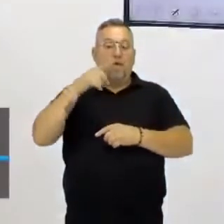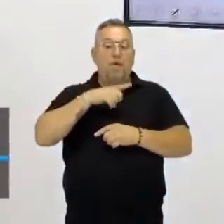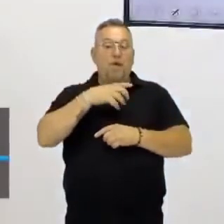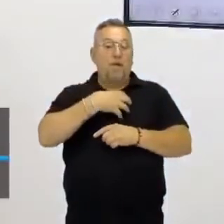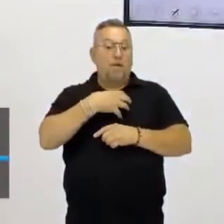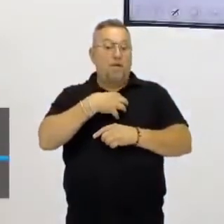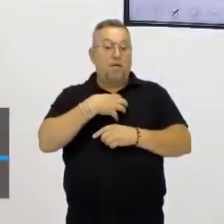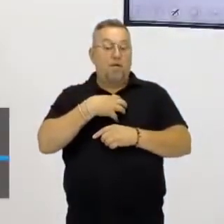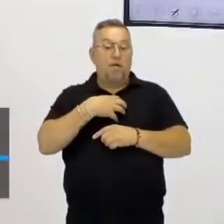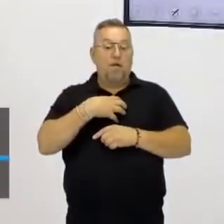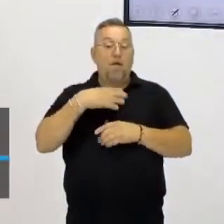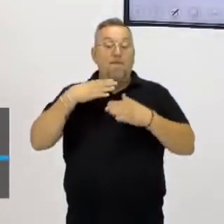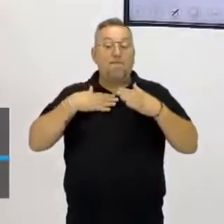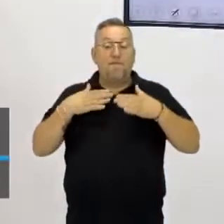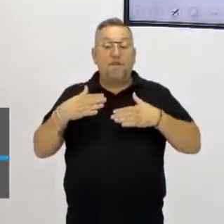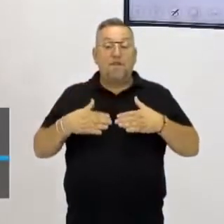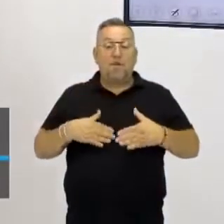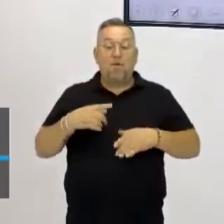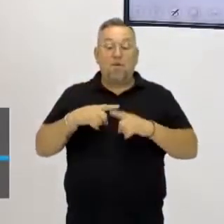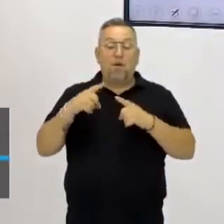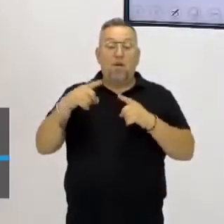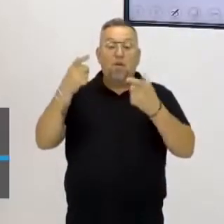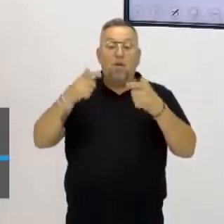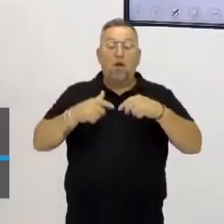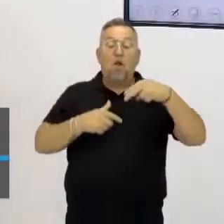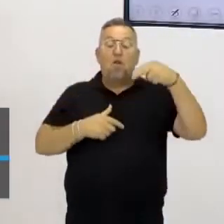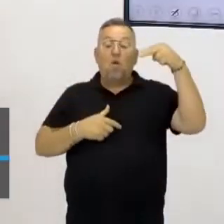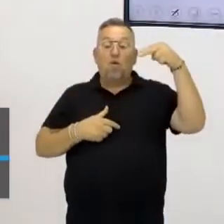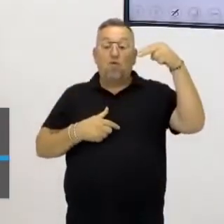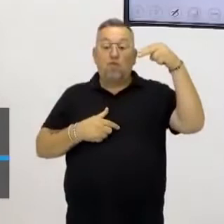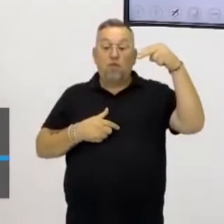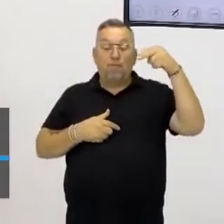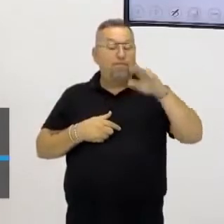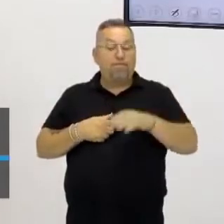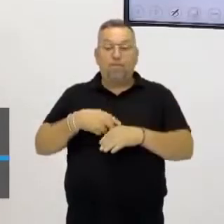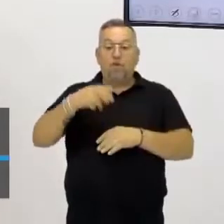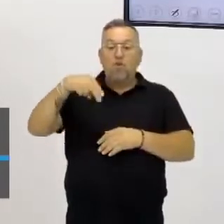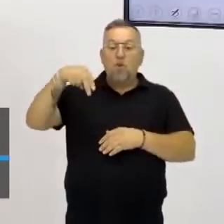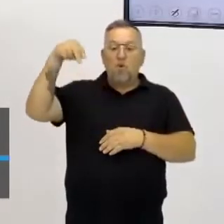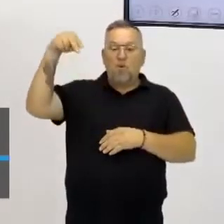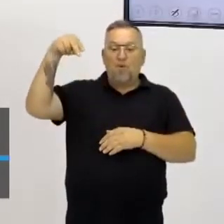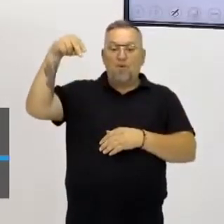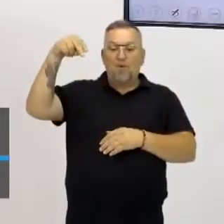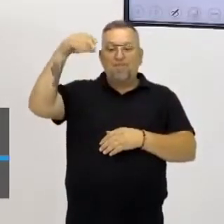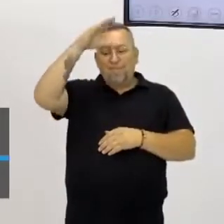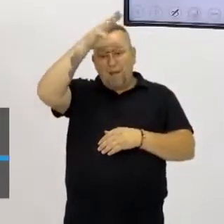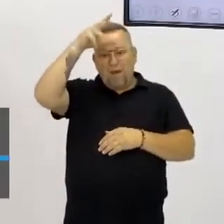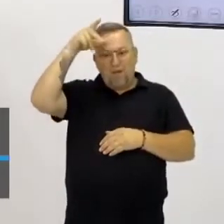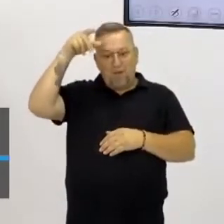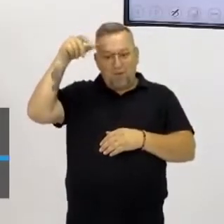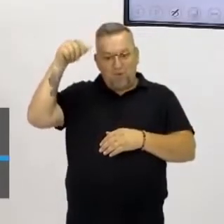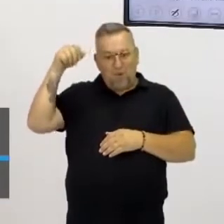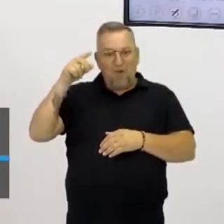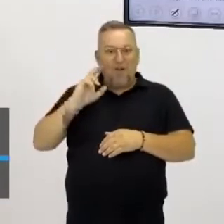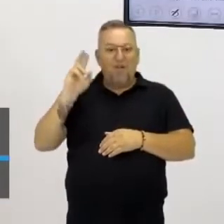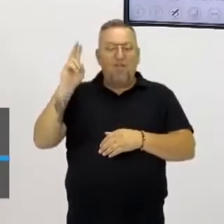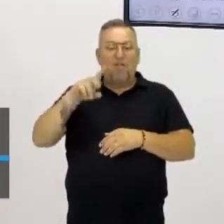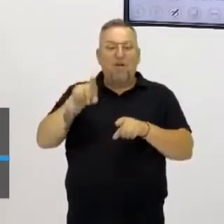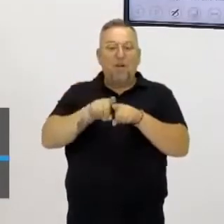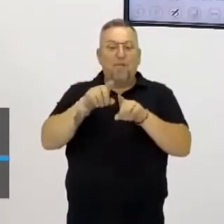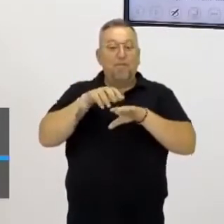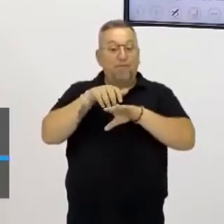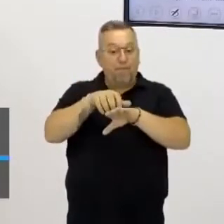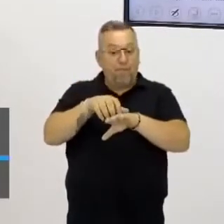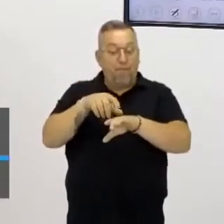tem aspectos físicos, que é o caso da região norte. A região norte tem a floresta amazônica, então a dificuldade de meios de